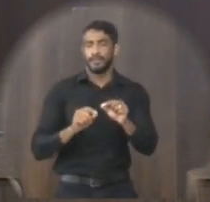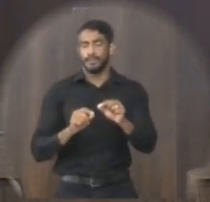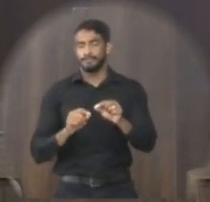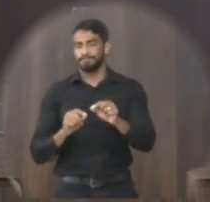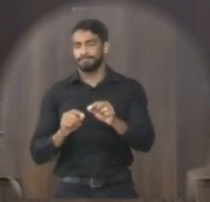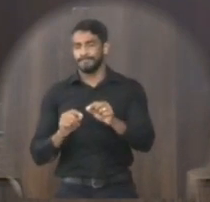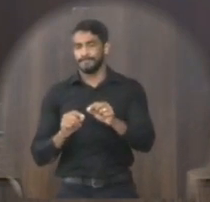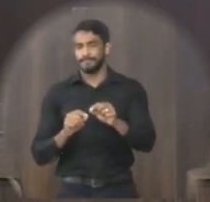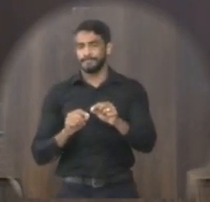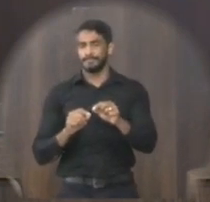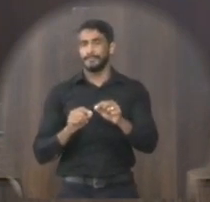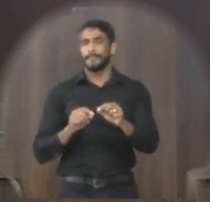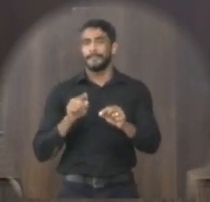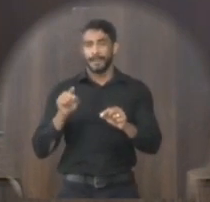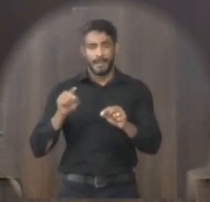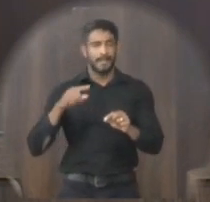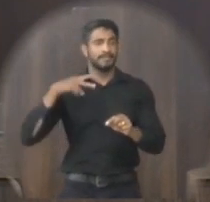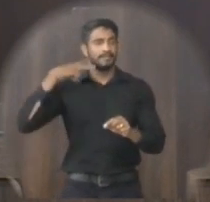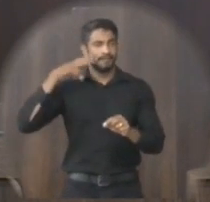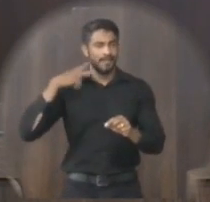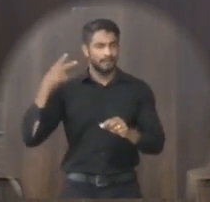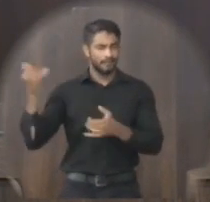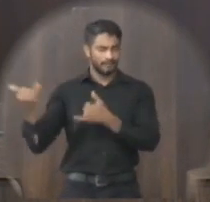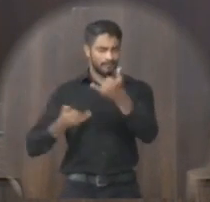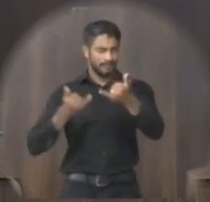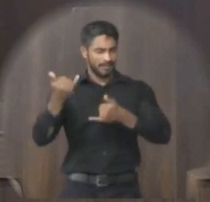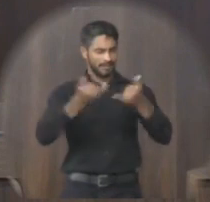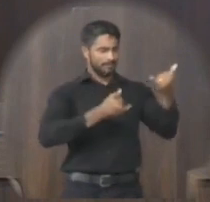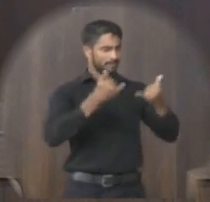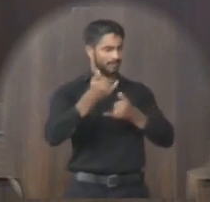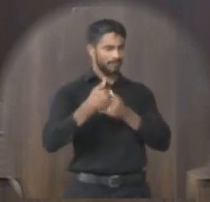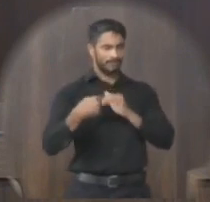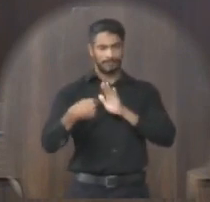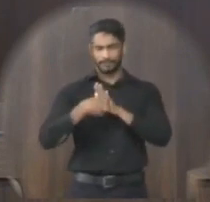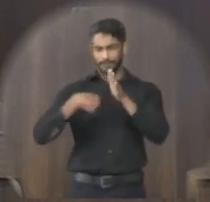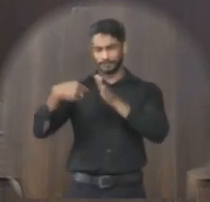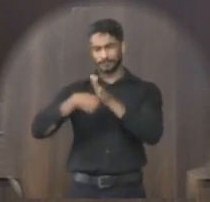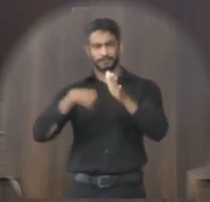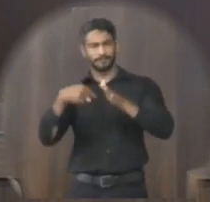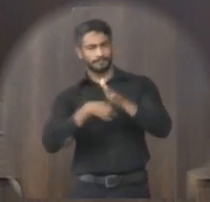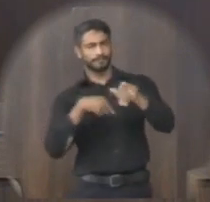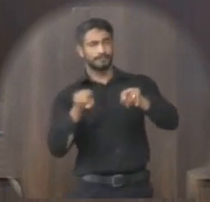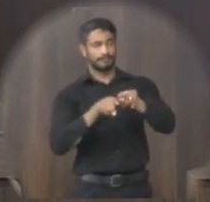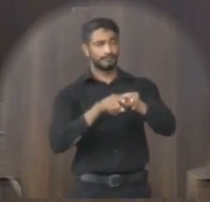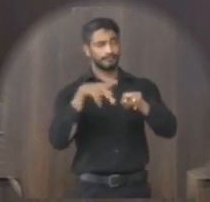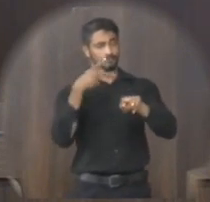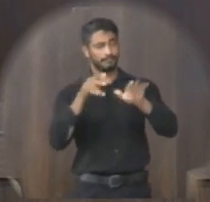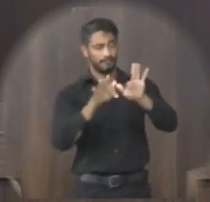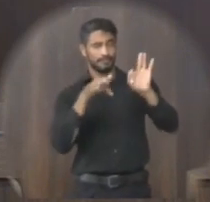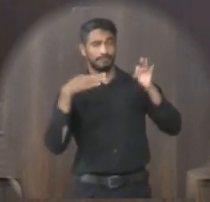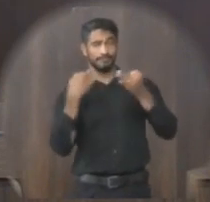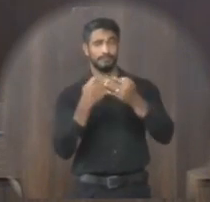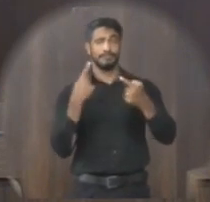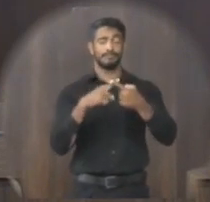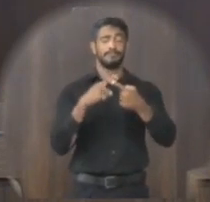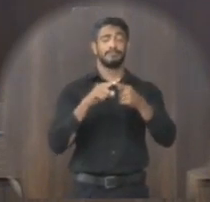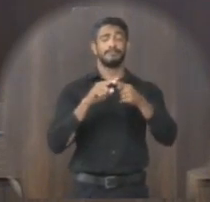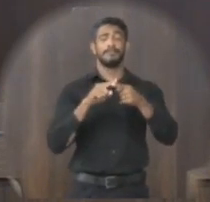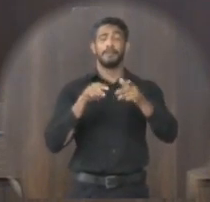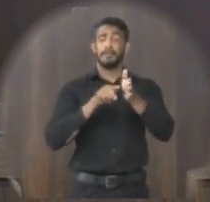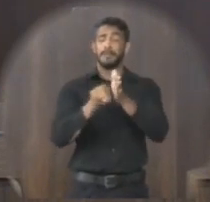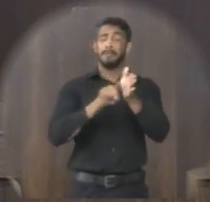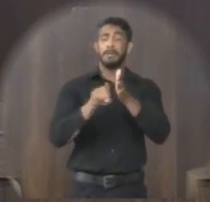esta parlamentar foi procurada por diversos pacientes oncológicos e seus familiares questionando a demora no atendimento